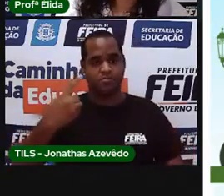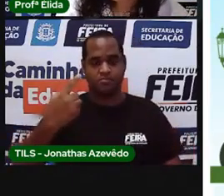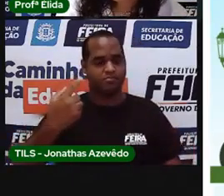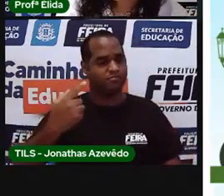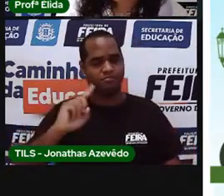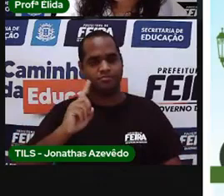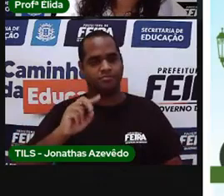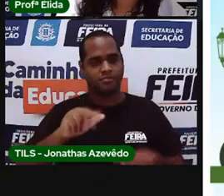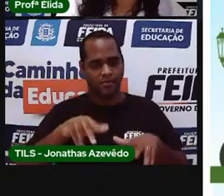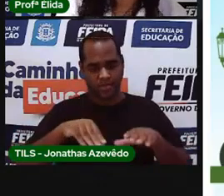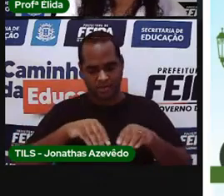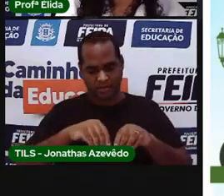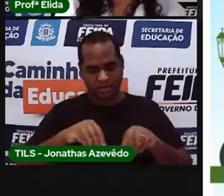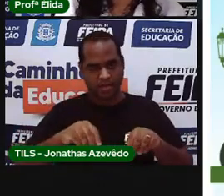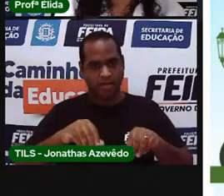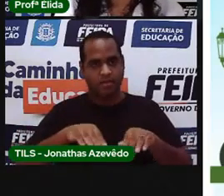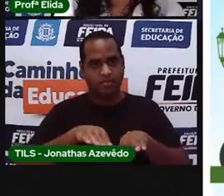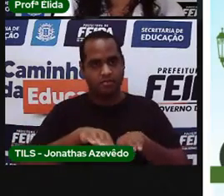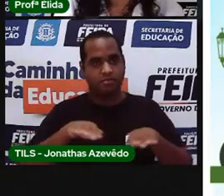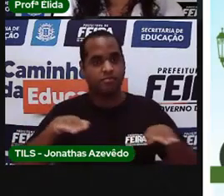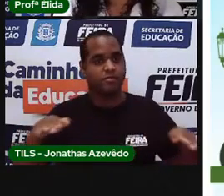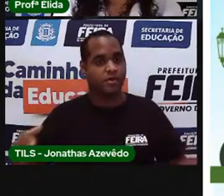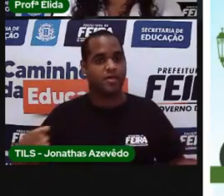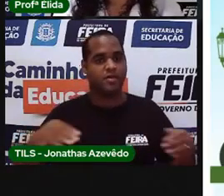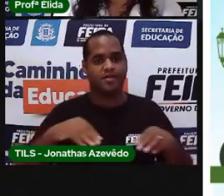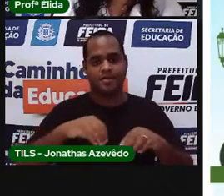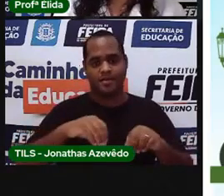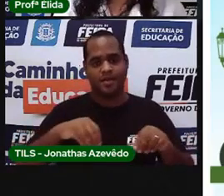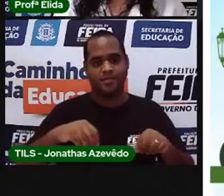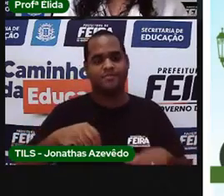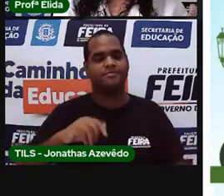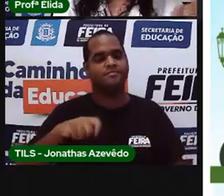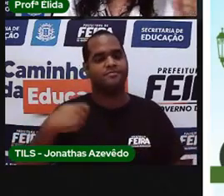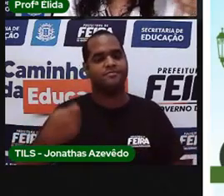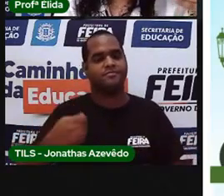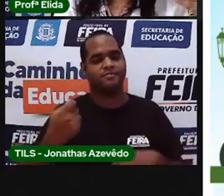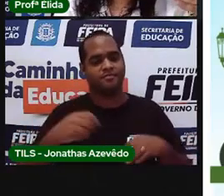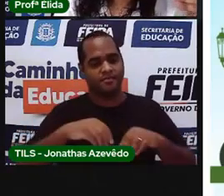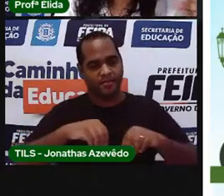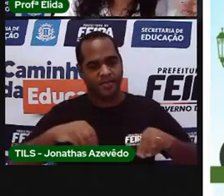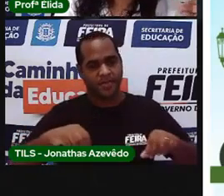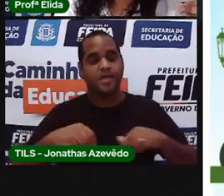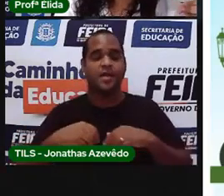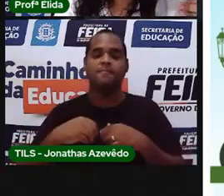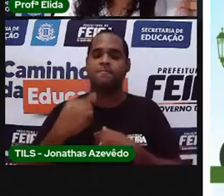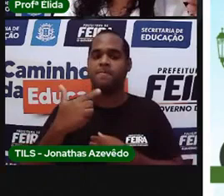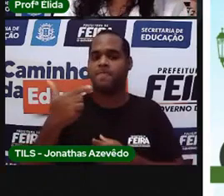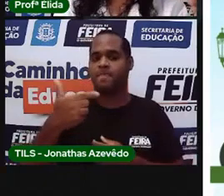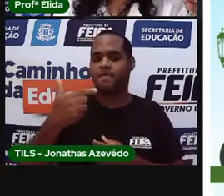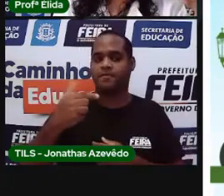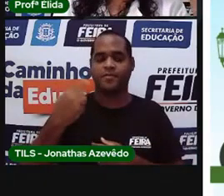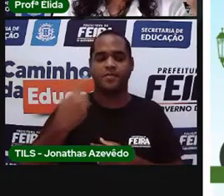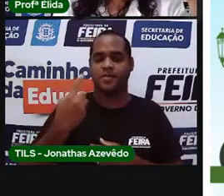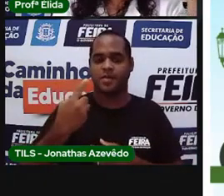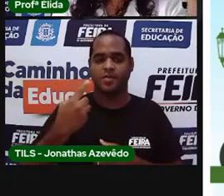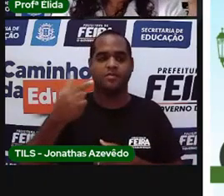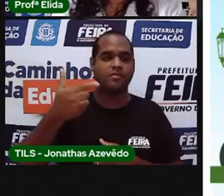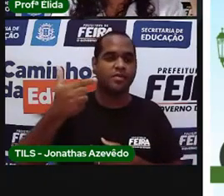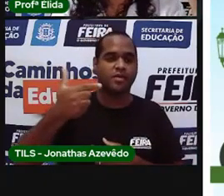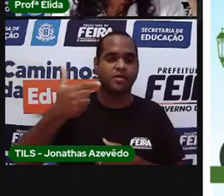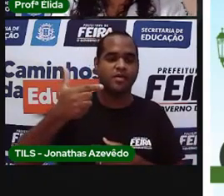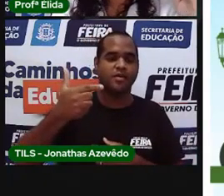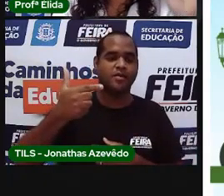a parte que fica no chão. A gente chama de térreo. Tem o primeiro andar, o